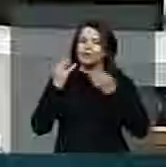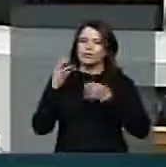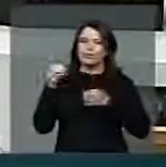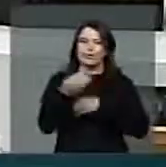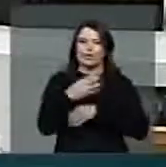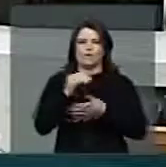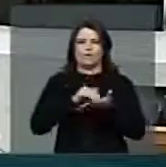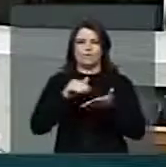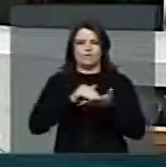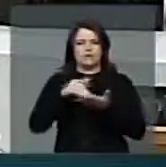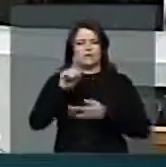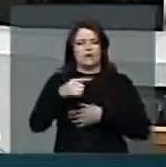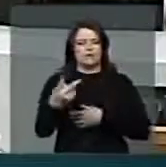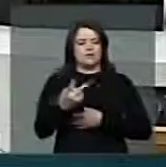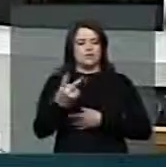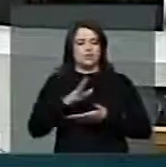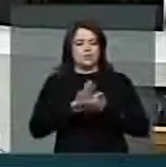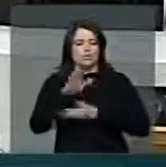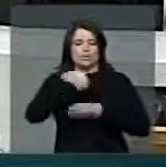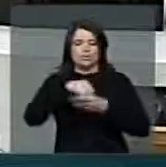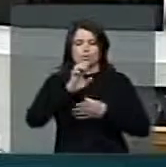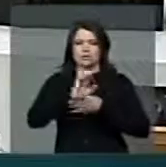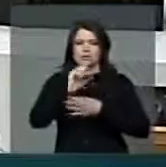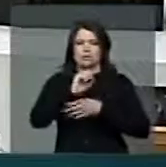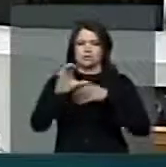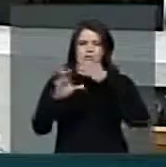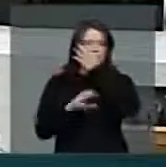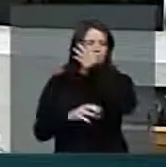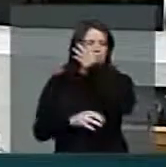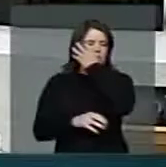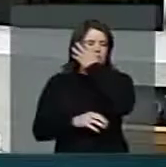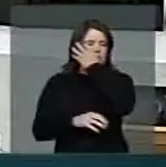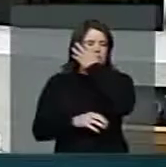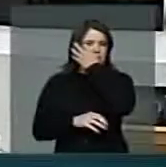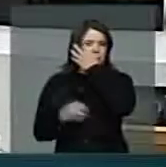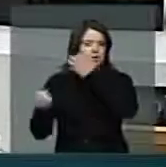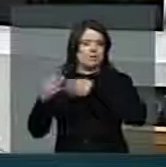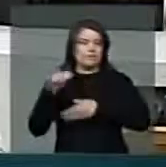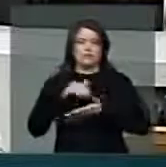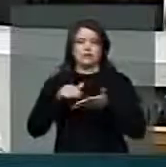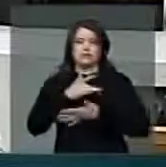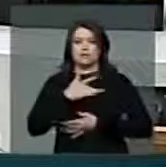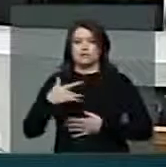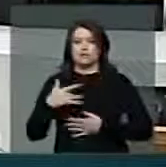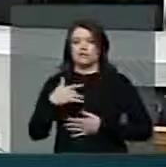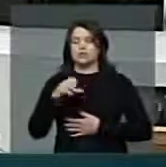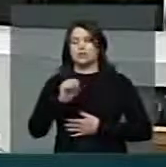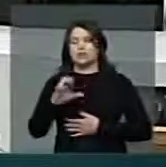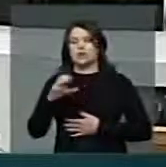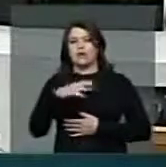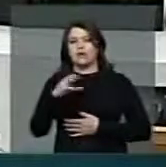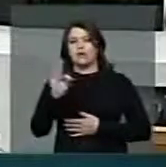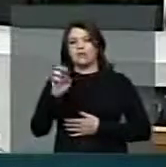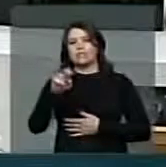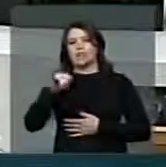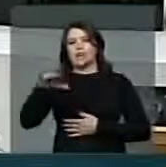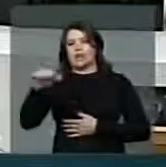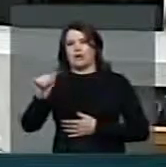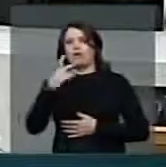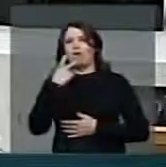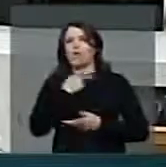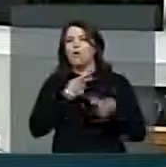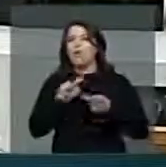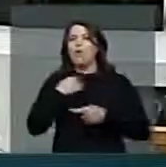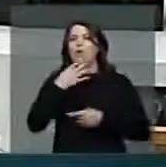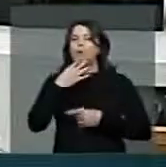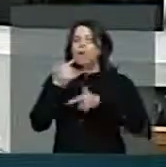A secretária, segundo a imprensa do meu estado e do estado de Santa Catarina, a nova secretária de saúde do estado de Santa Catarina, a senhora Tânia Eberardi, que eu tive